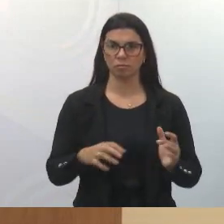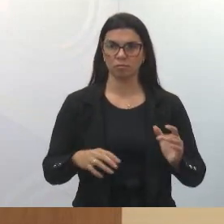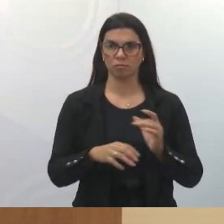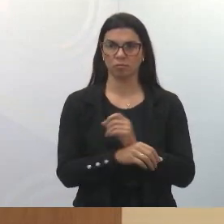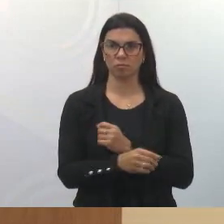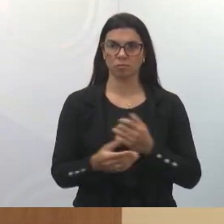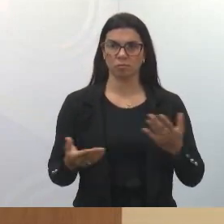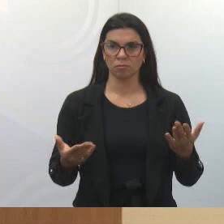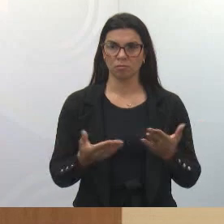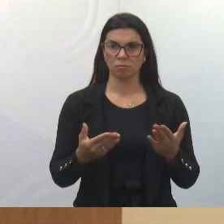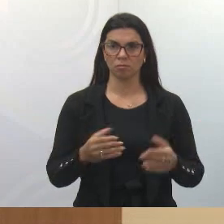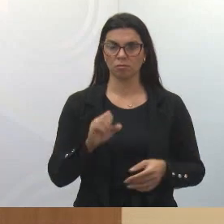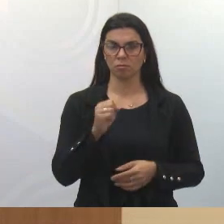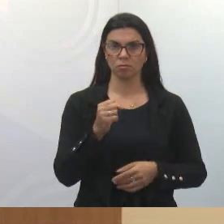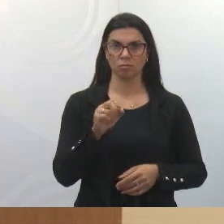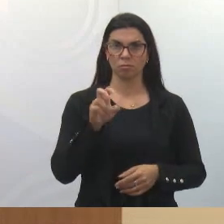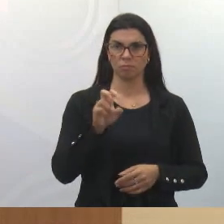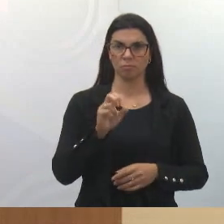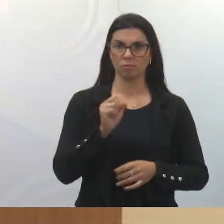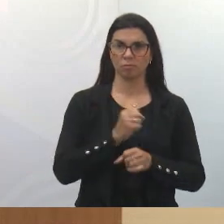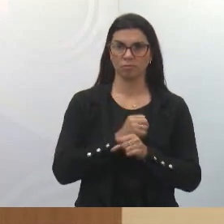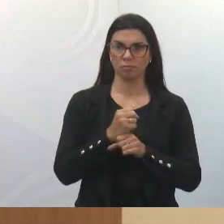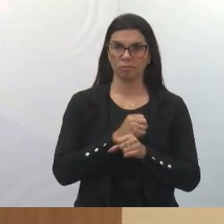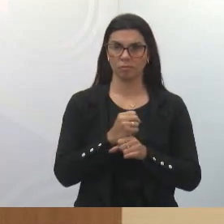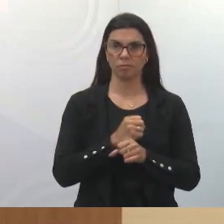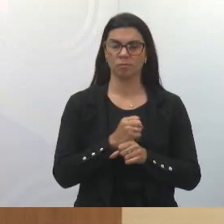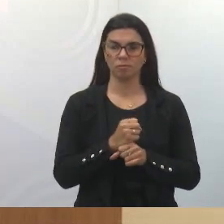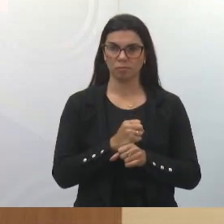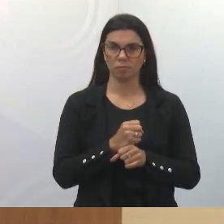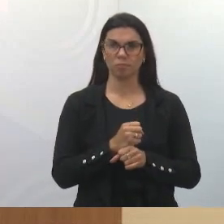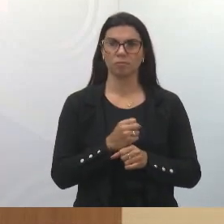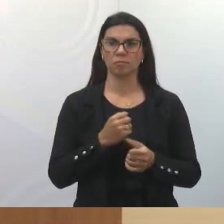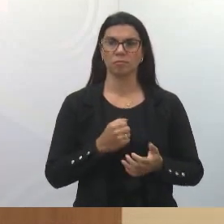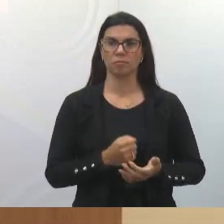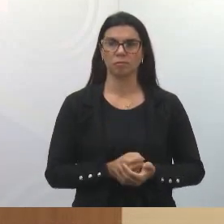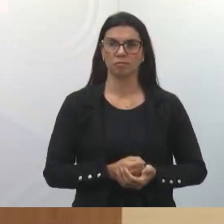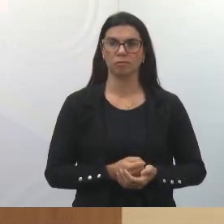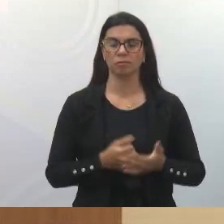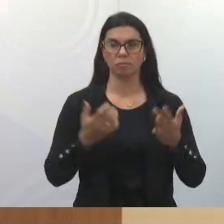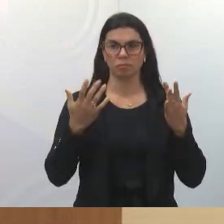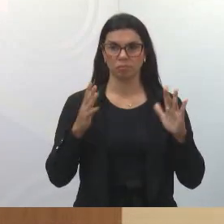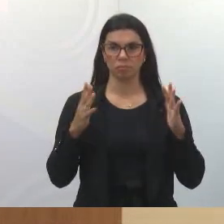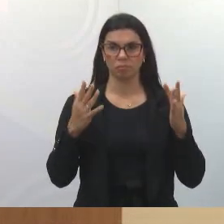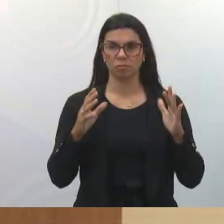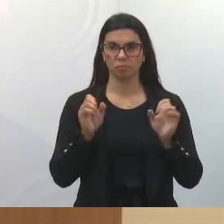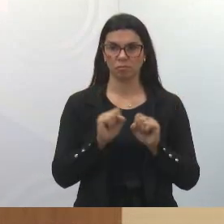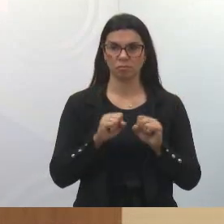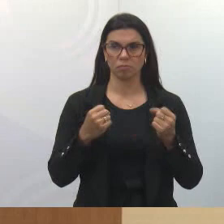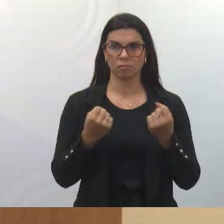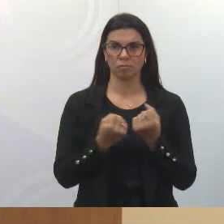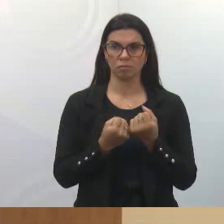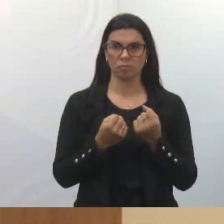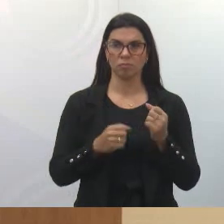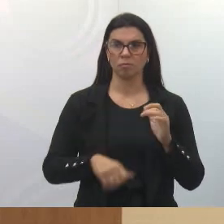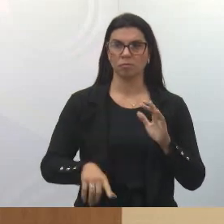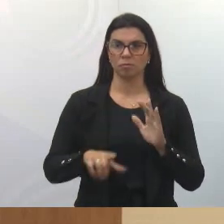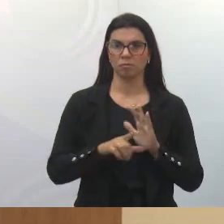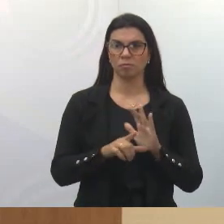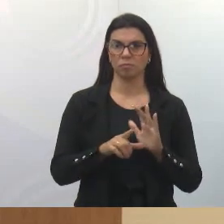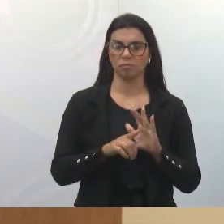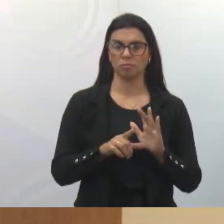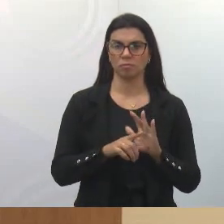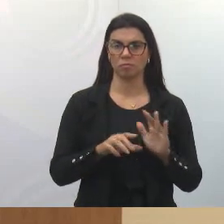hoje 85 anos de existência. Então, parabéns aí à Associação Comercial, a todos os